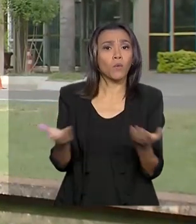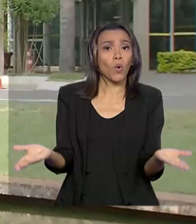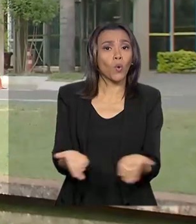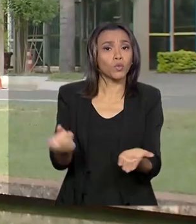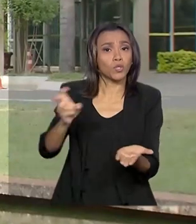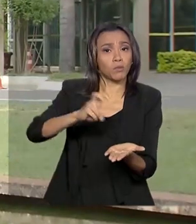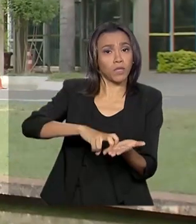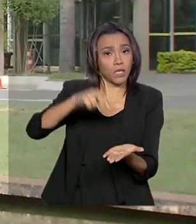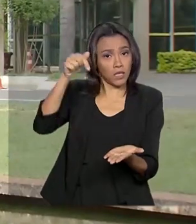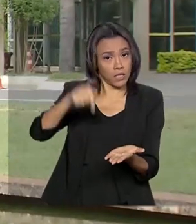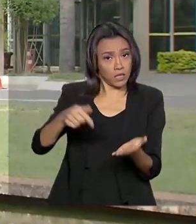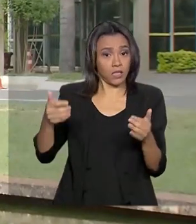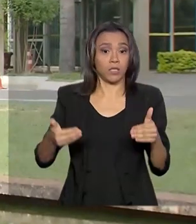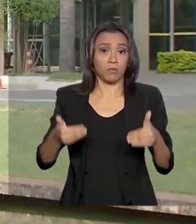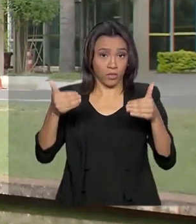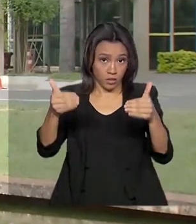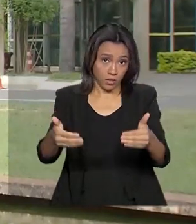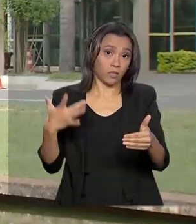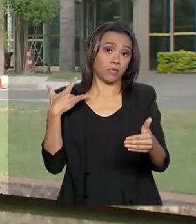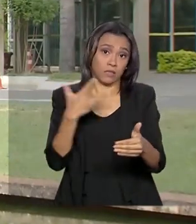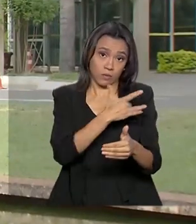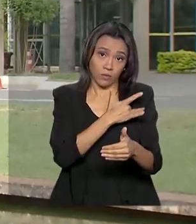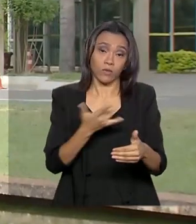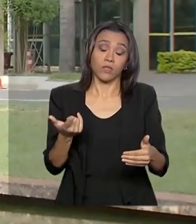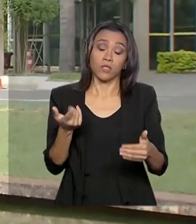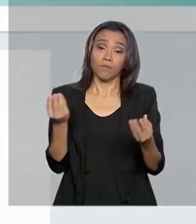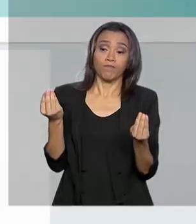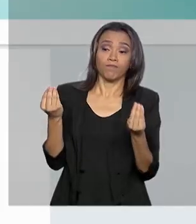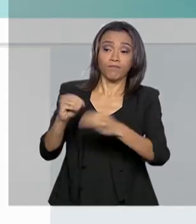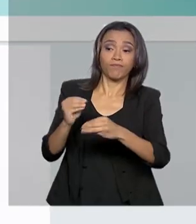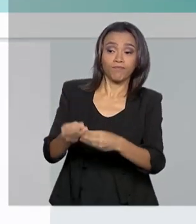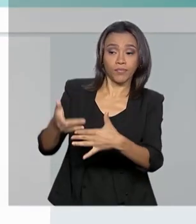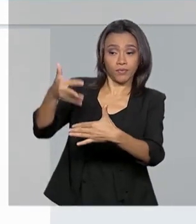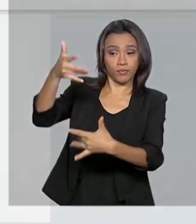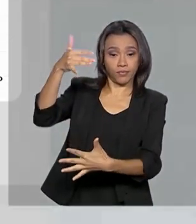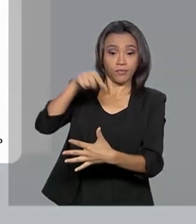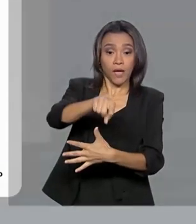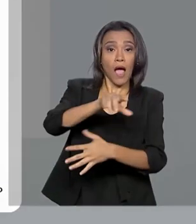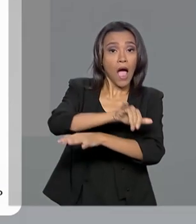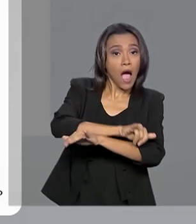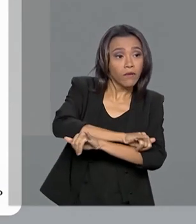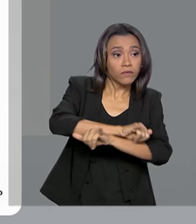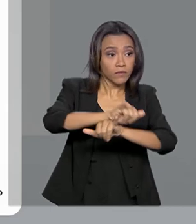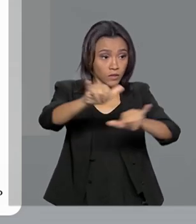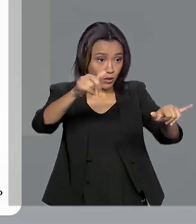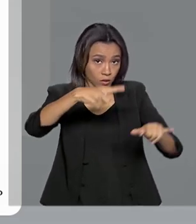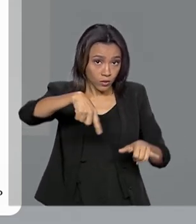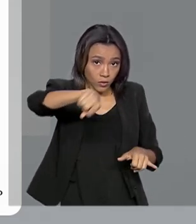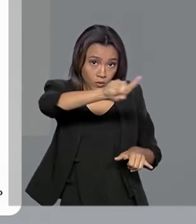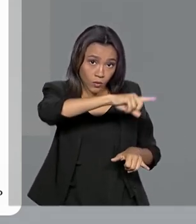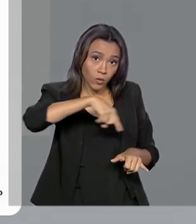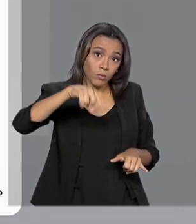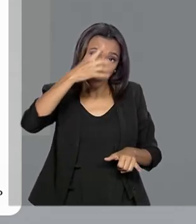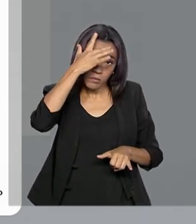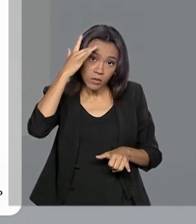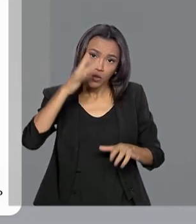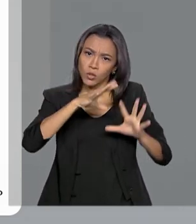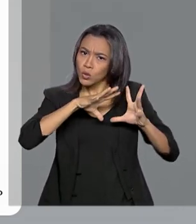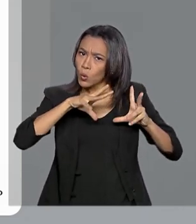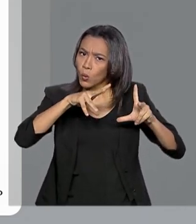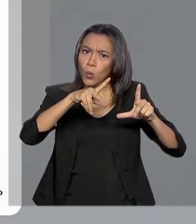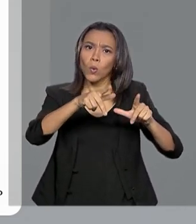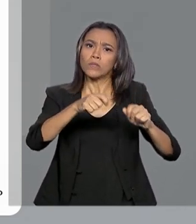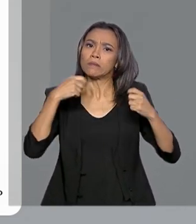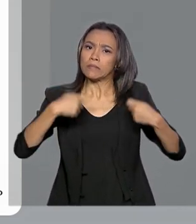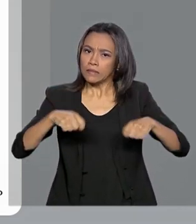aqui no Ministério. Pelas redes sociais, o Ministério da Saúde já avisou a população e lembrou que todas as